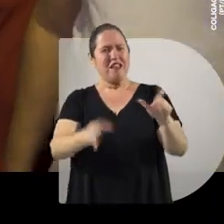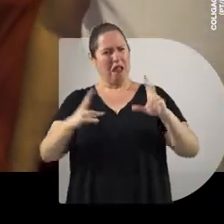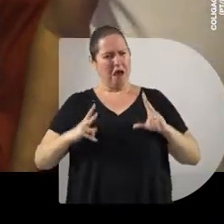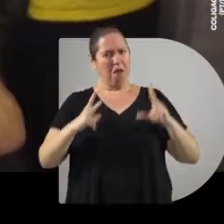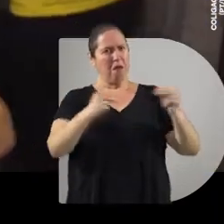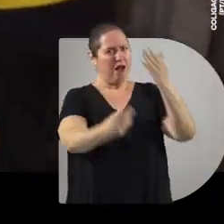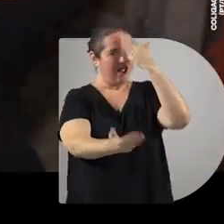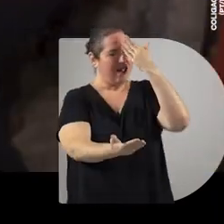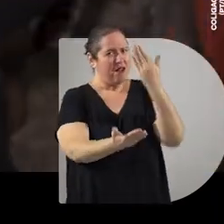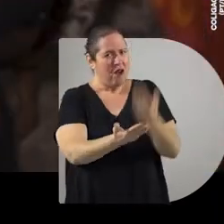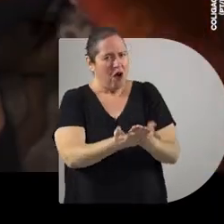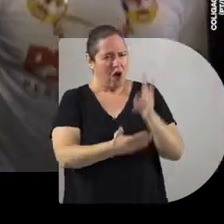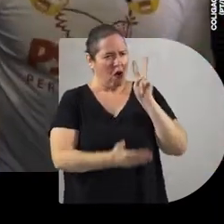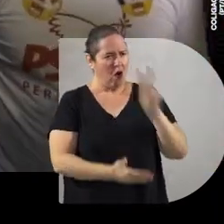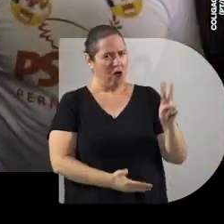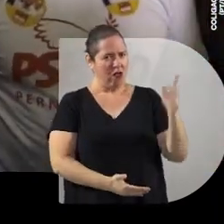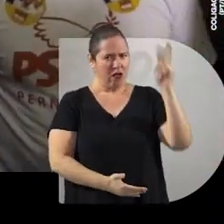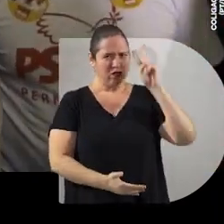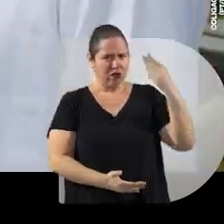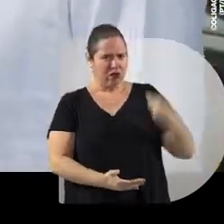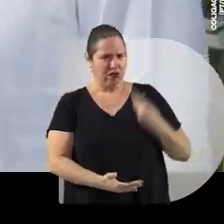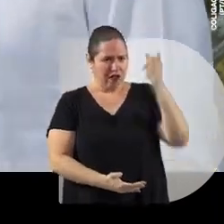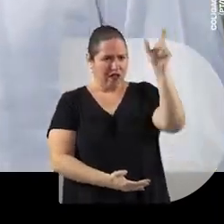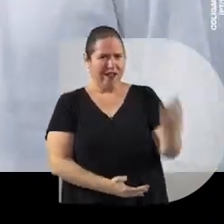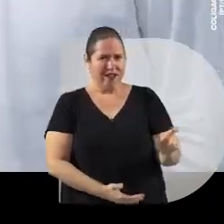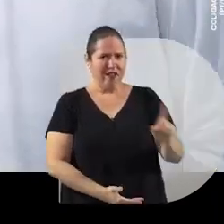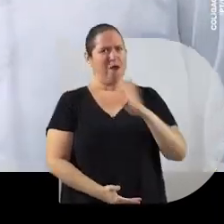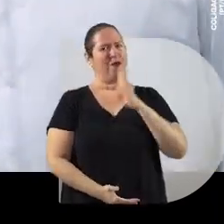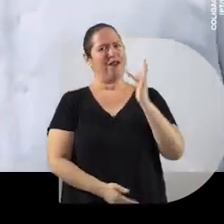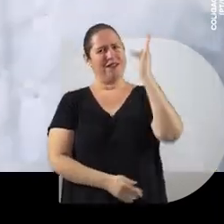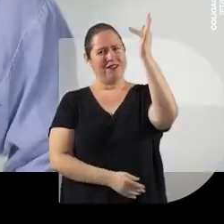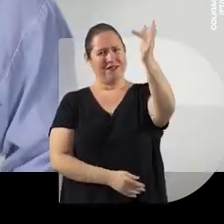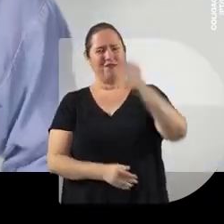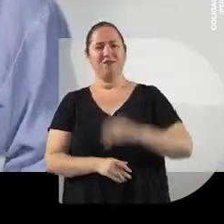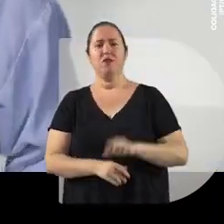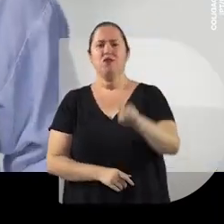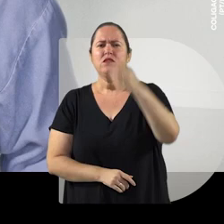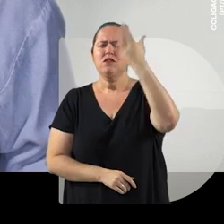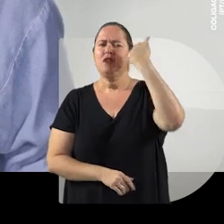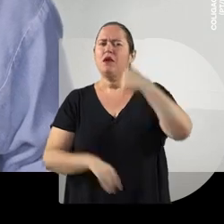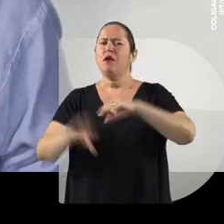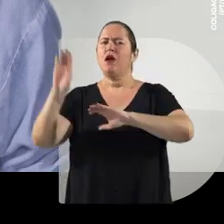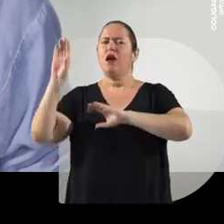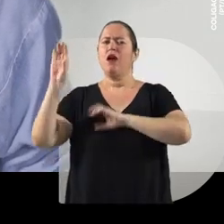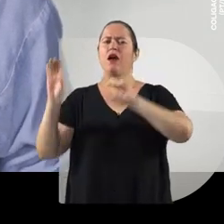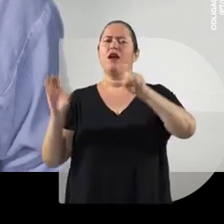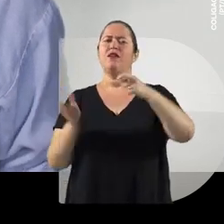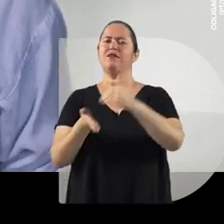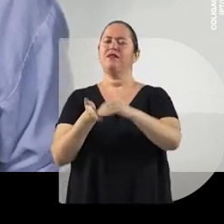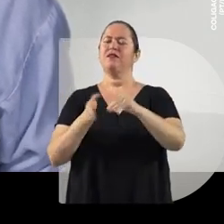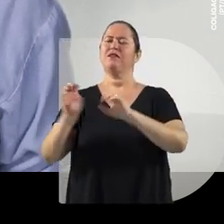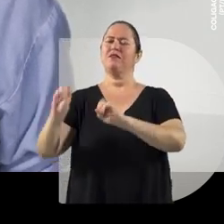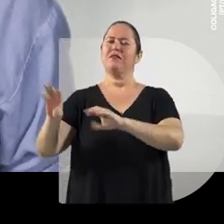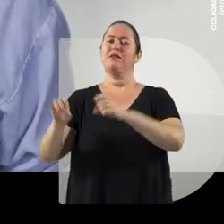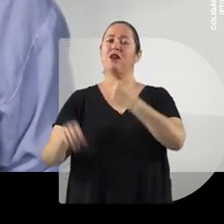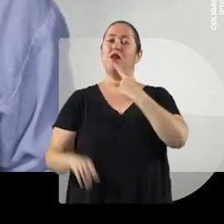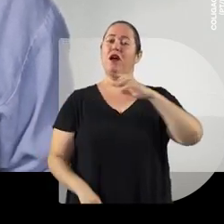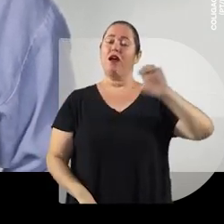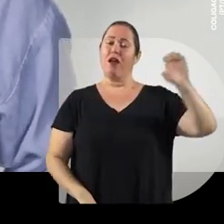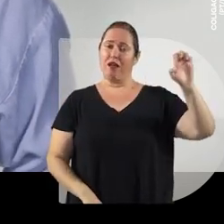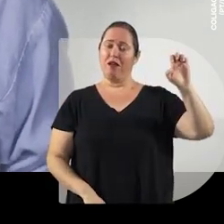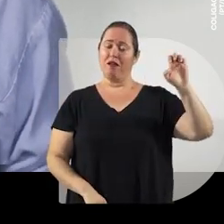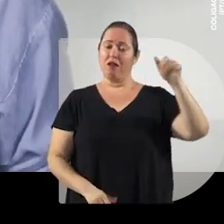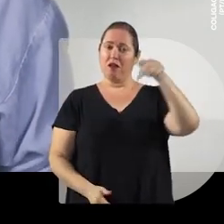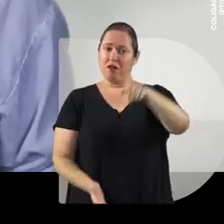cara que merece confiança. Quem olha a história, vê o futuro. Você sabe que candidato foi secretário de Educação de